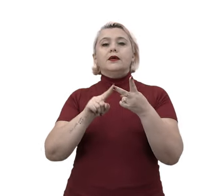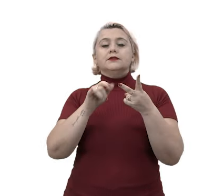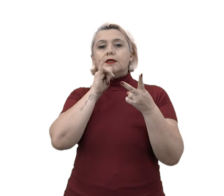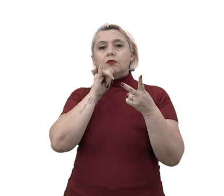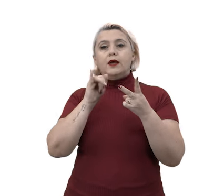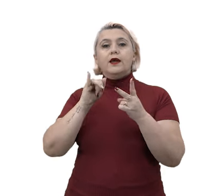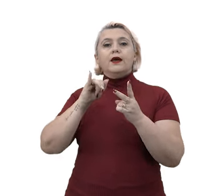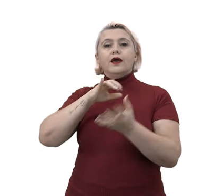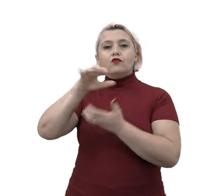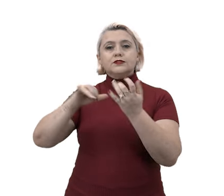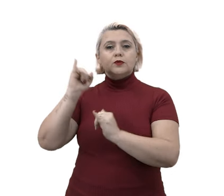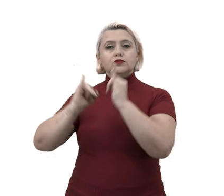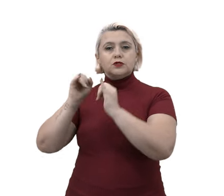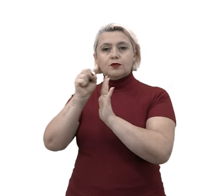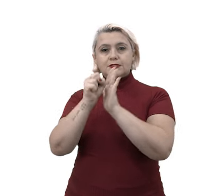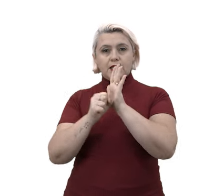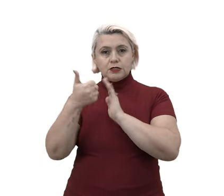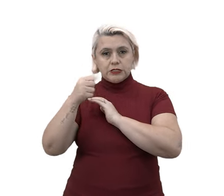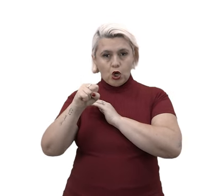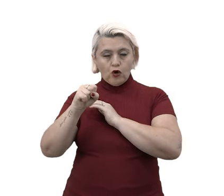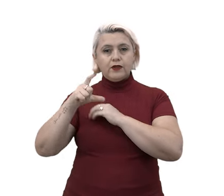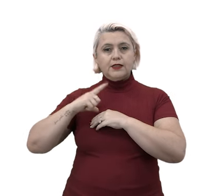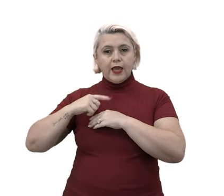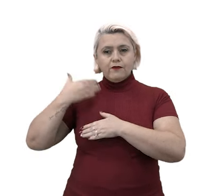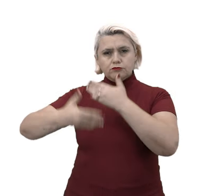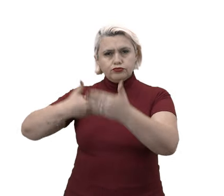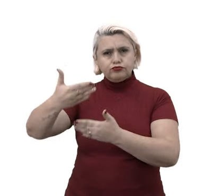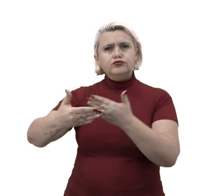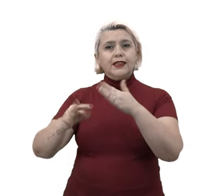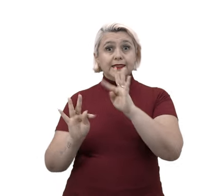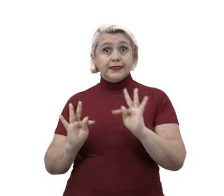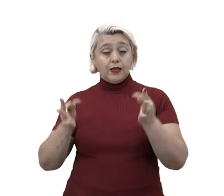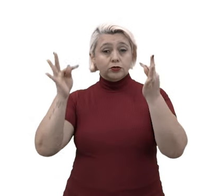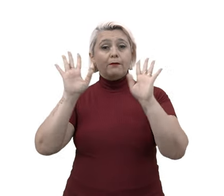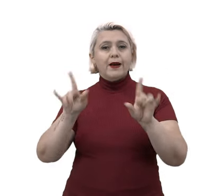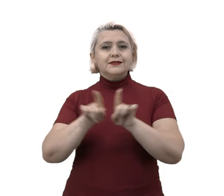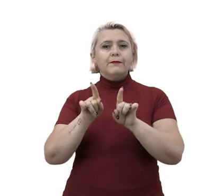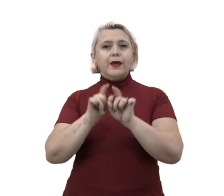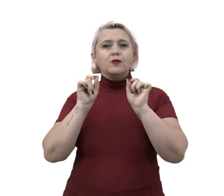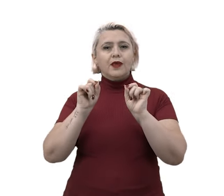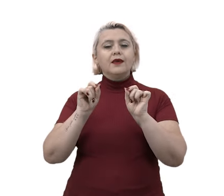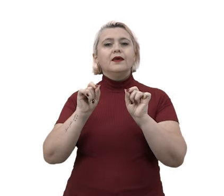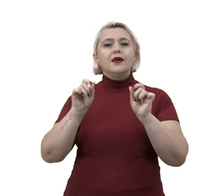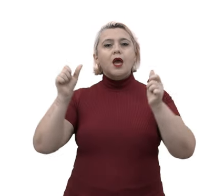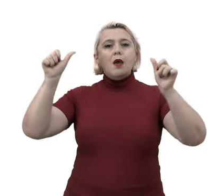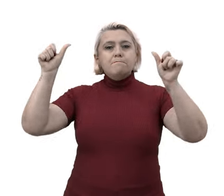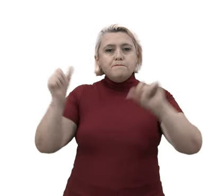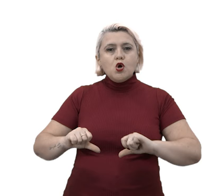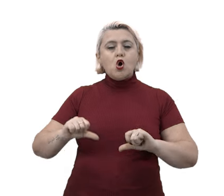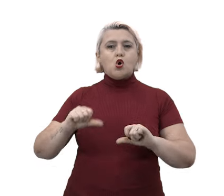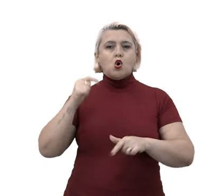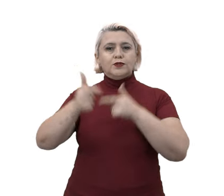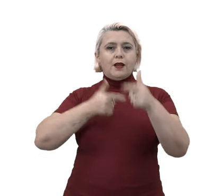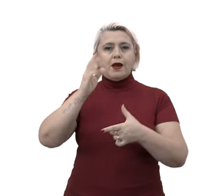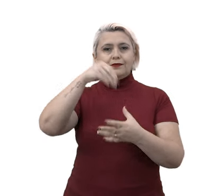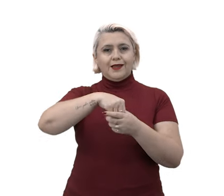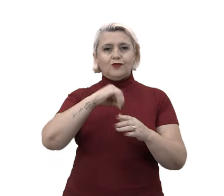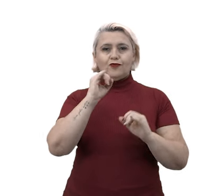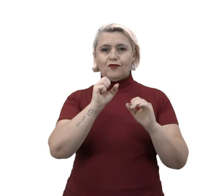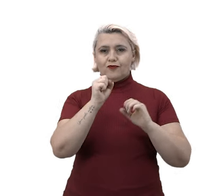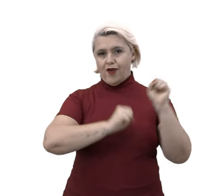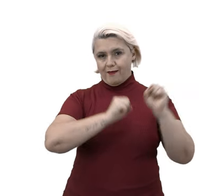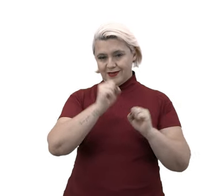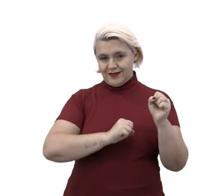trouxe grandes avanços tecnológicos, mas também agravou as condições de trabalho nas fábricas. Então,